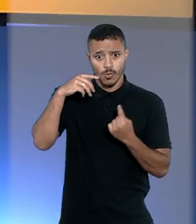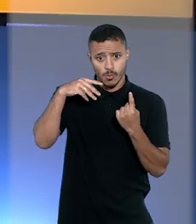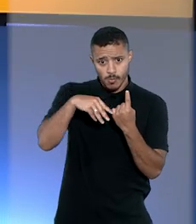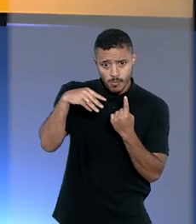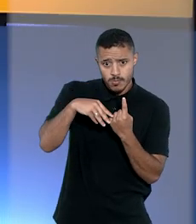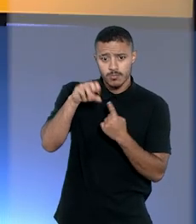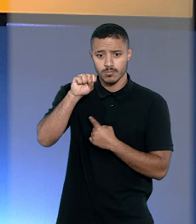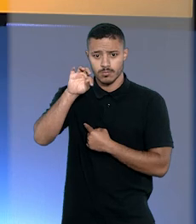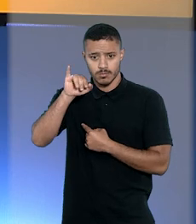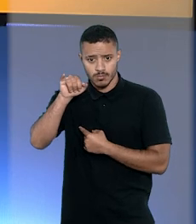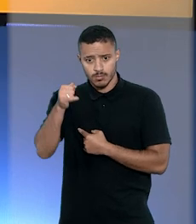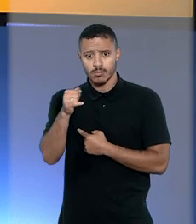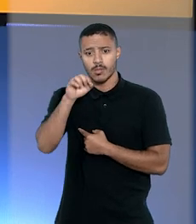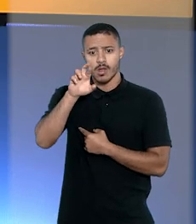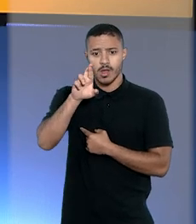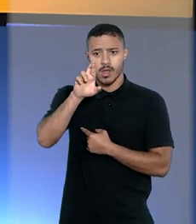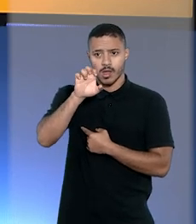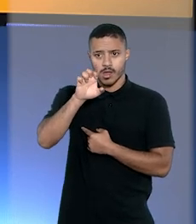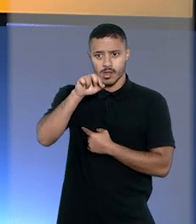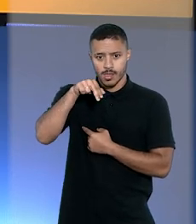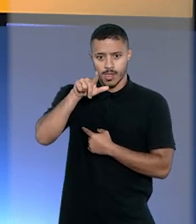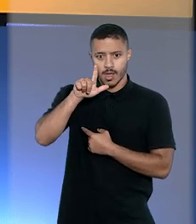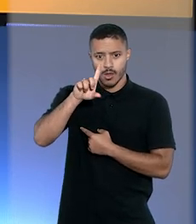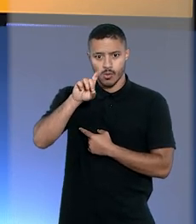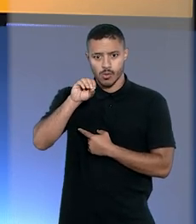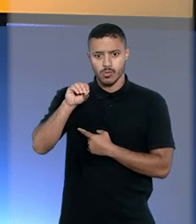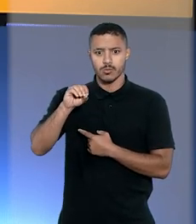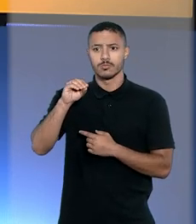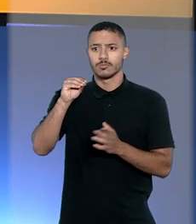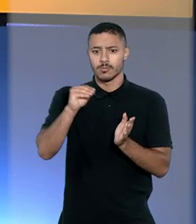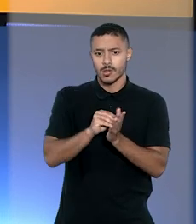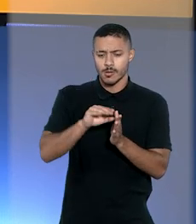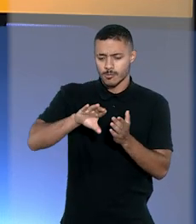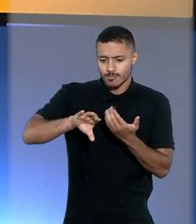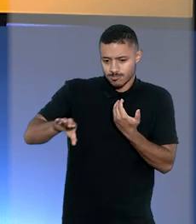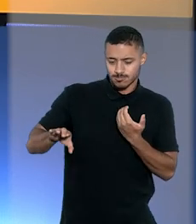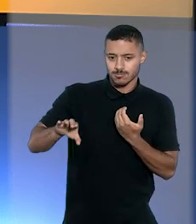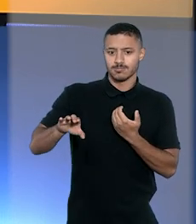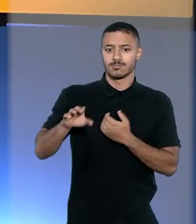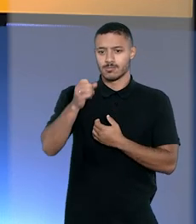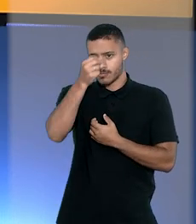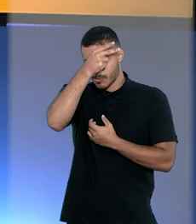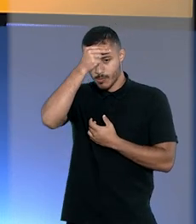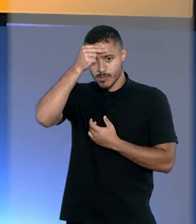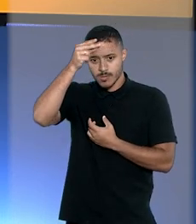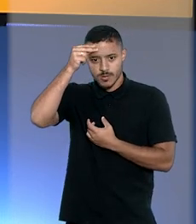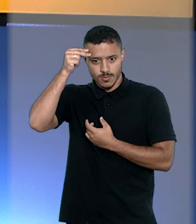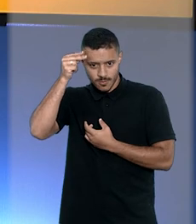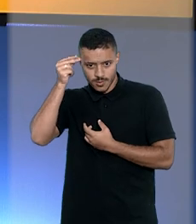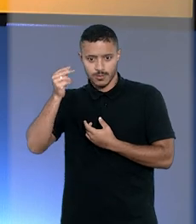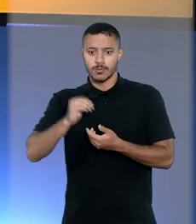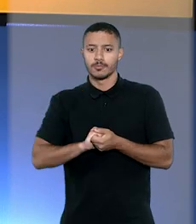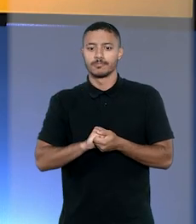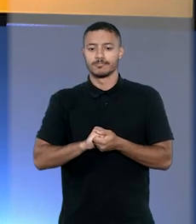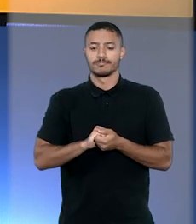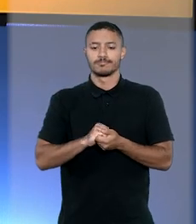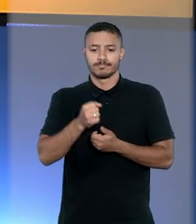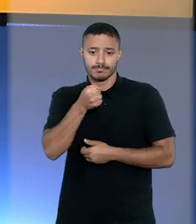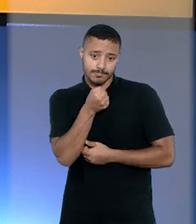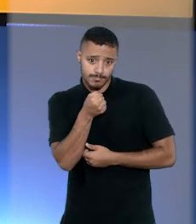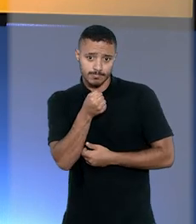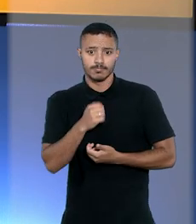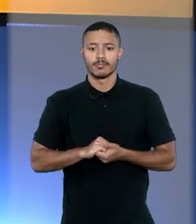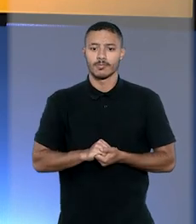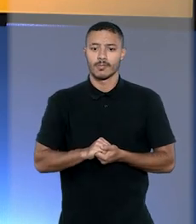monocrática, o ministro do STJ, Reinaldo Soares da Fonseca, manteve afastado do cargo o prefeito de Guarujá.